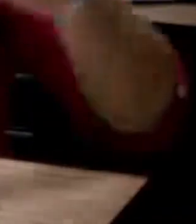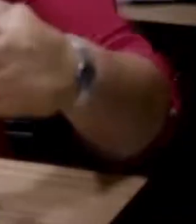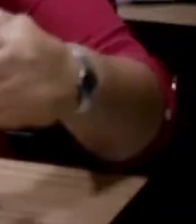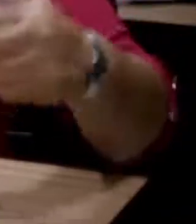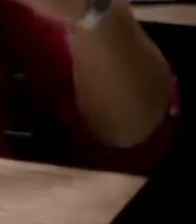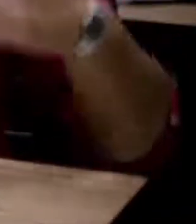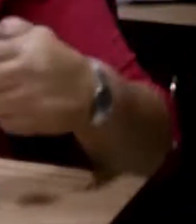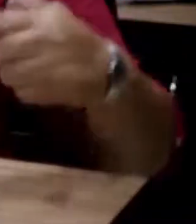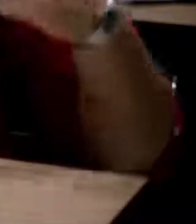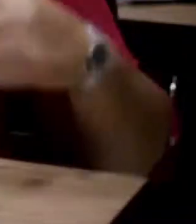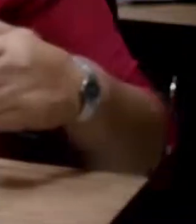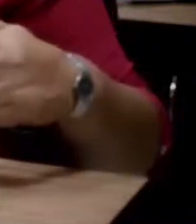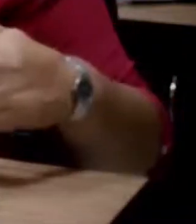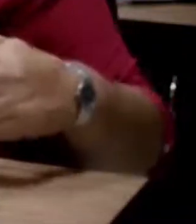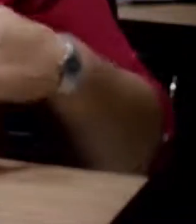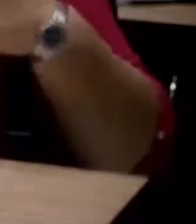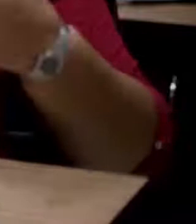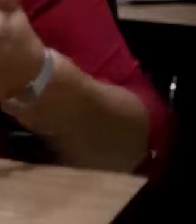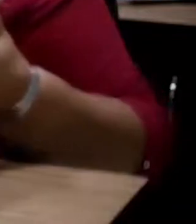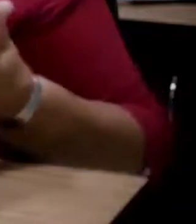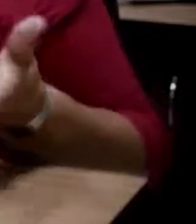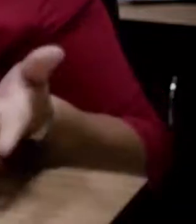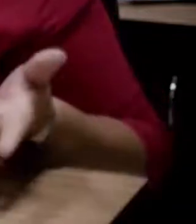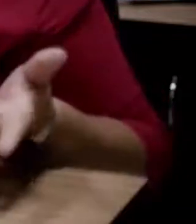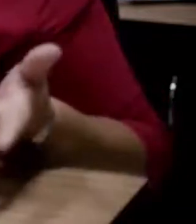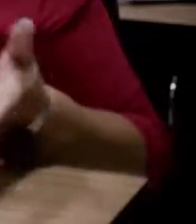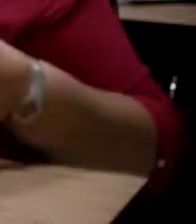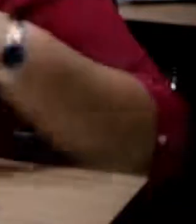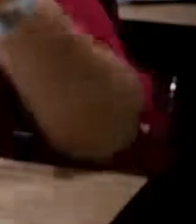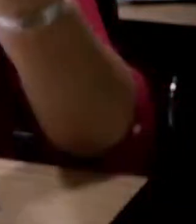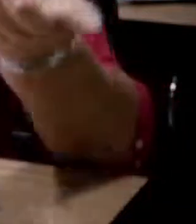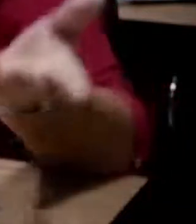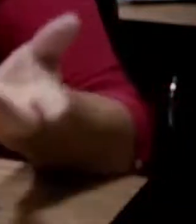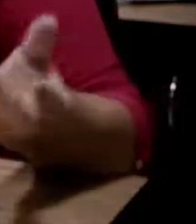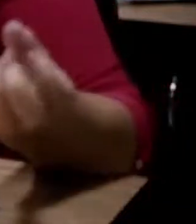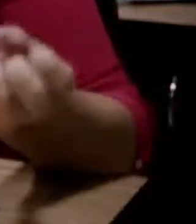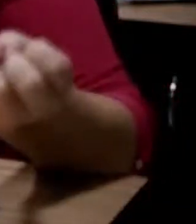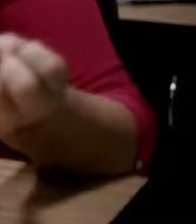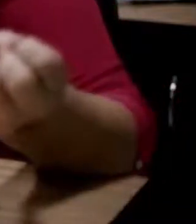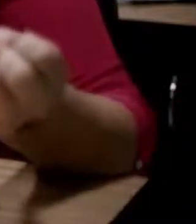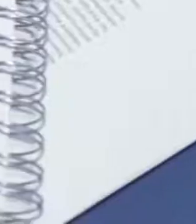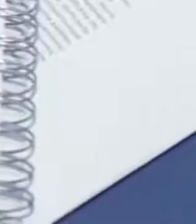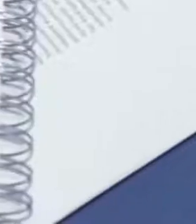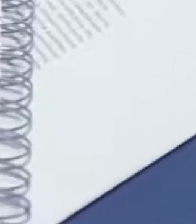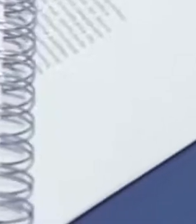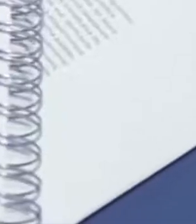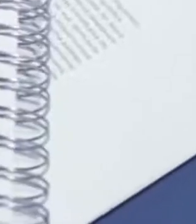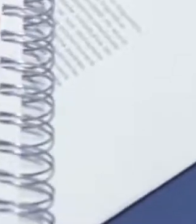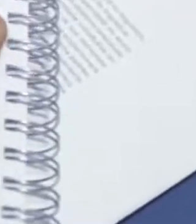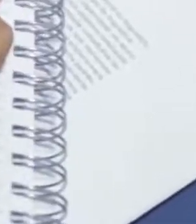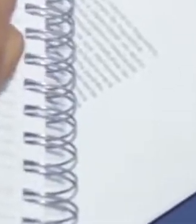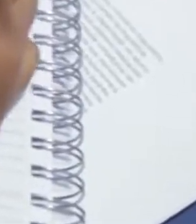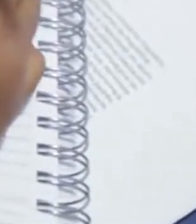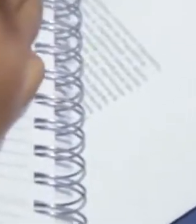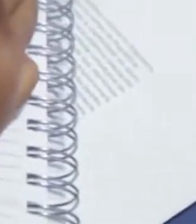Ver o mundo, aquele que tem o maior domínio da palavra, que é como nós nos comunicamos. Porque nem todo mundo é escritor, nem